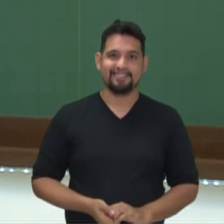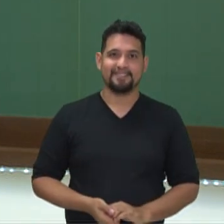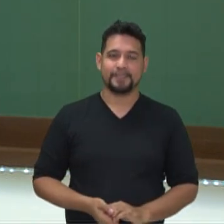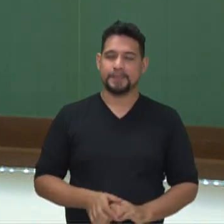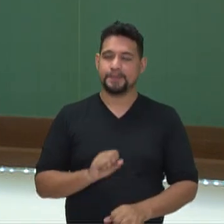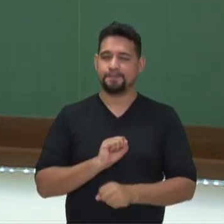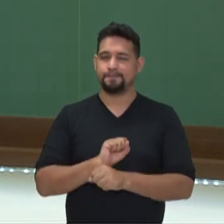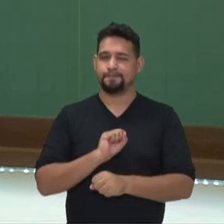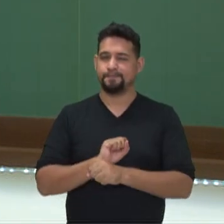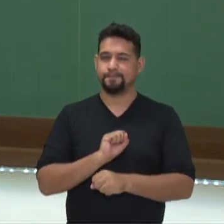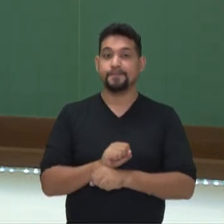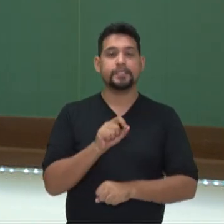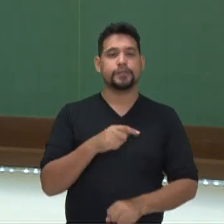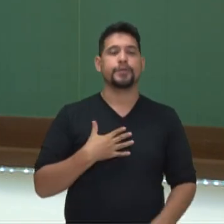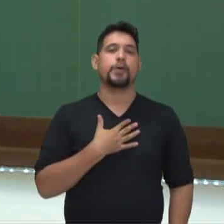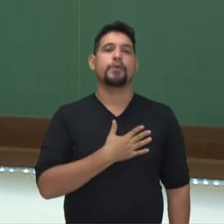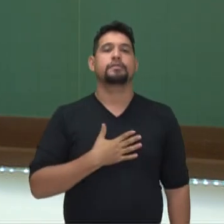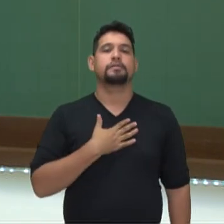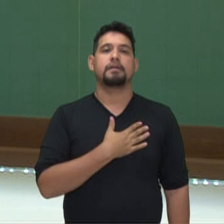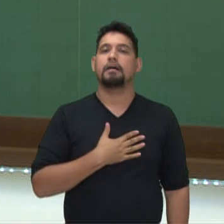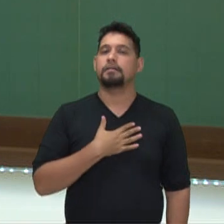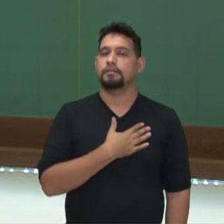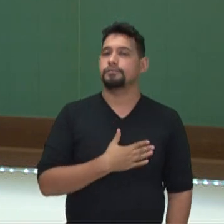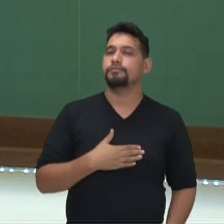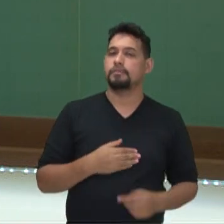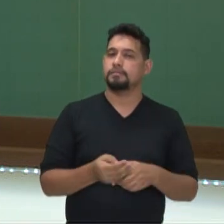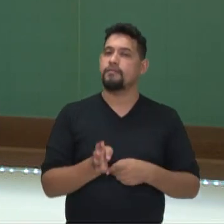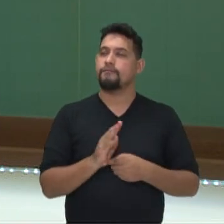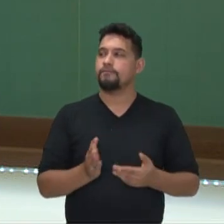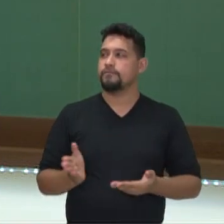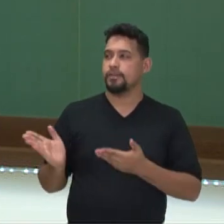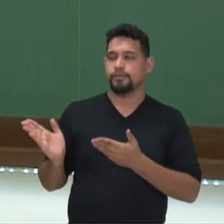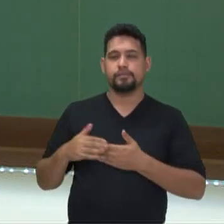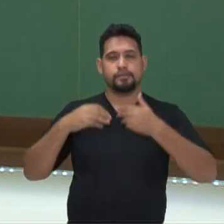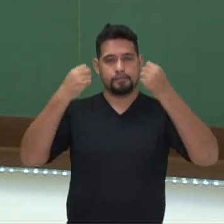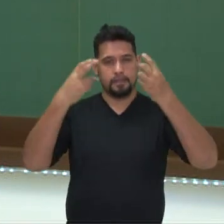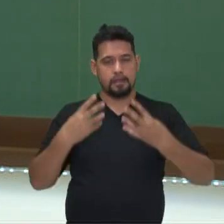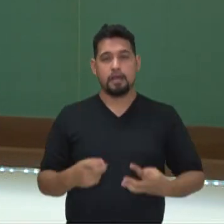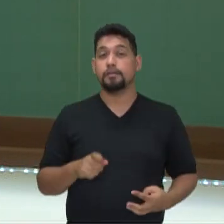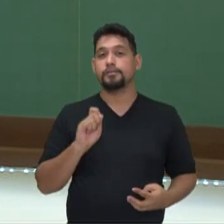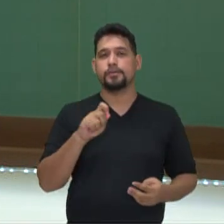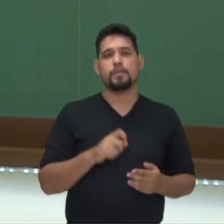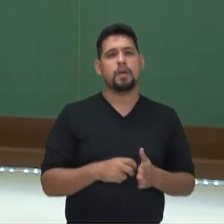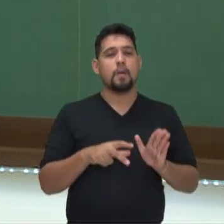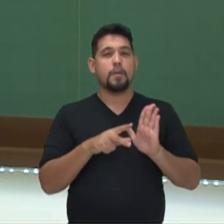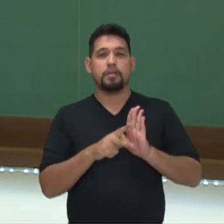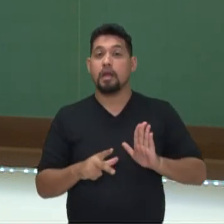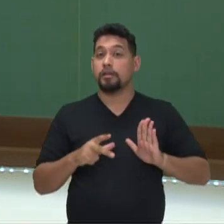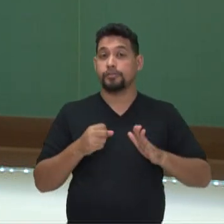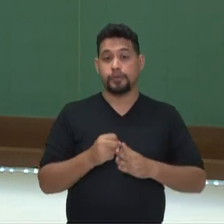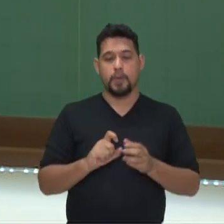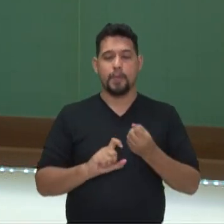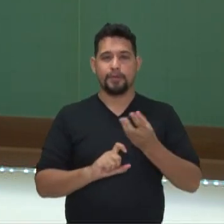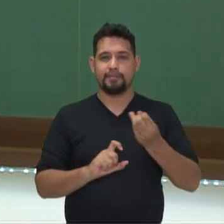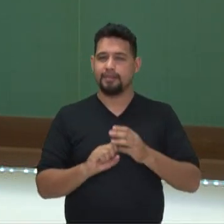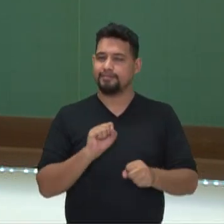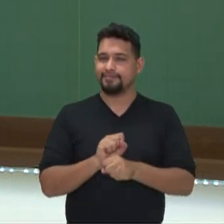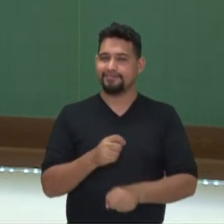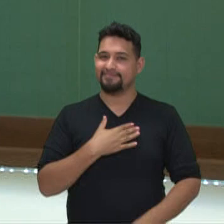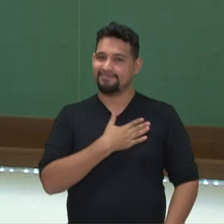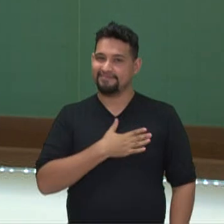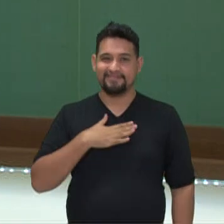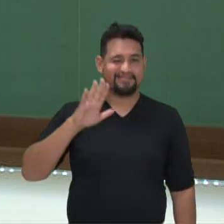eu espero que vocês tenham gostado. Neste vídeo nós falamos sobre propriedades de potência. Espero que tenham